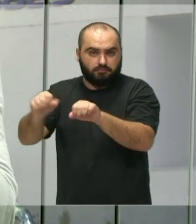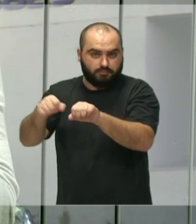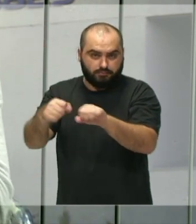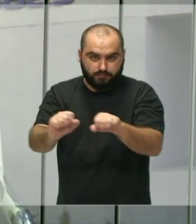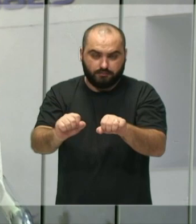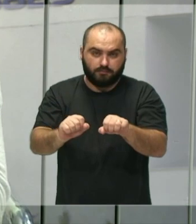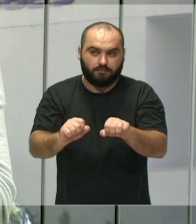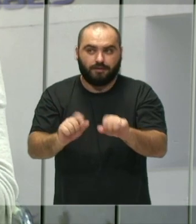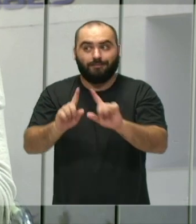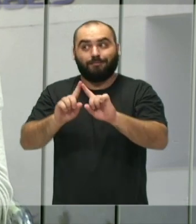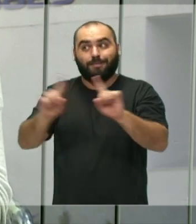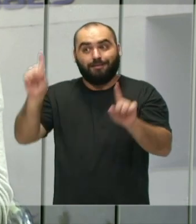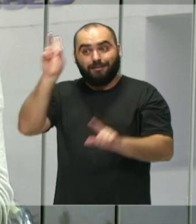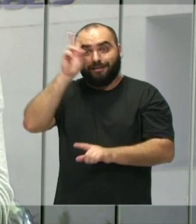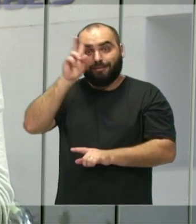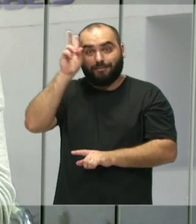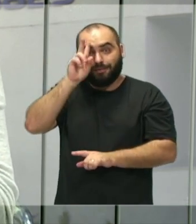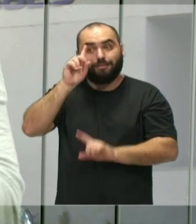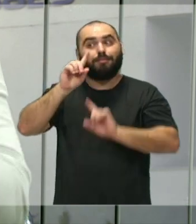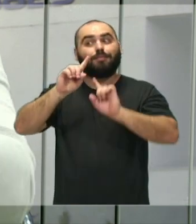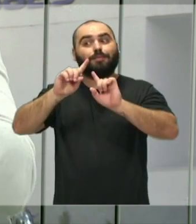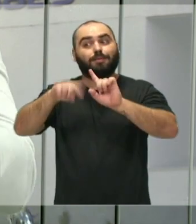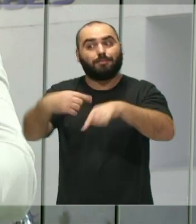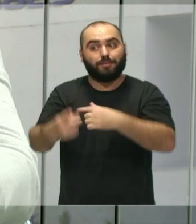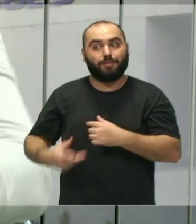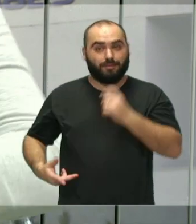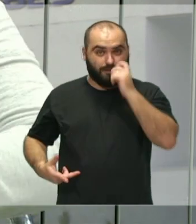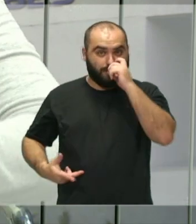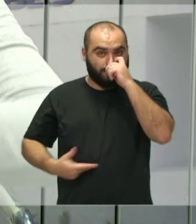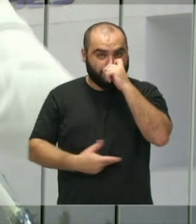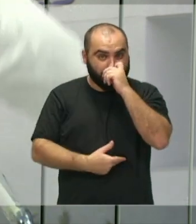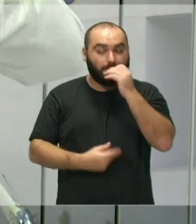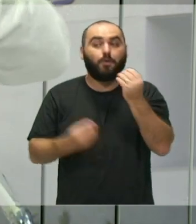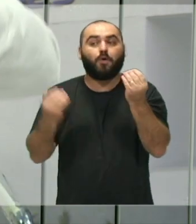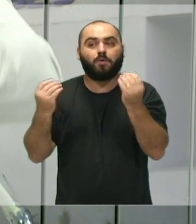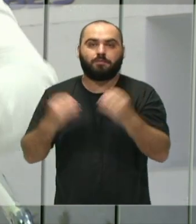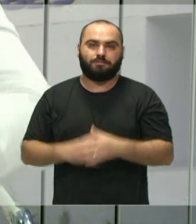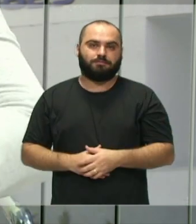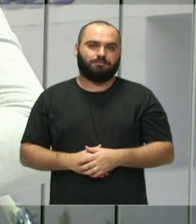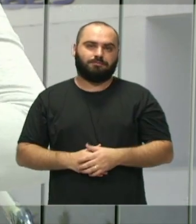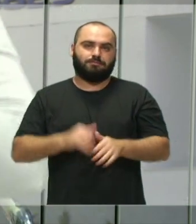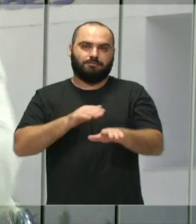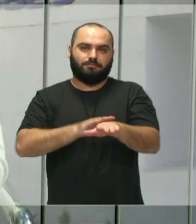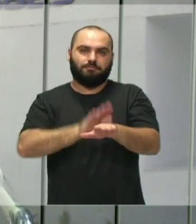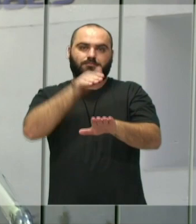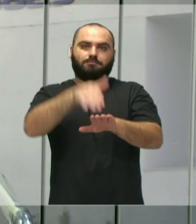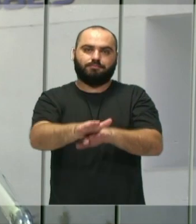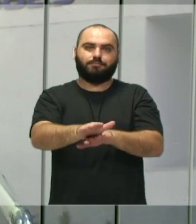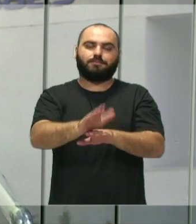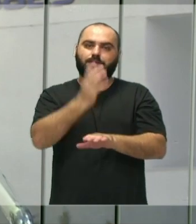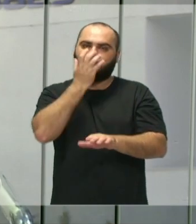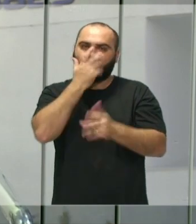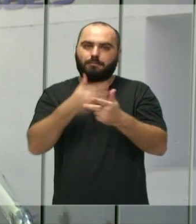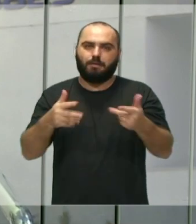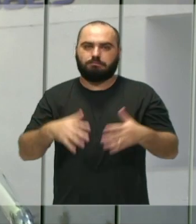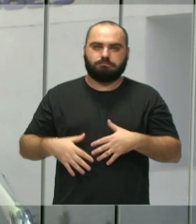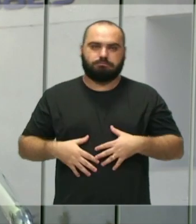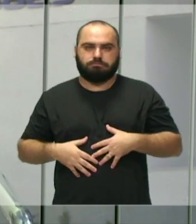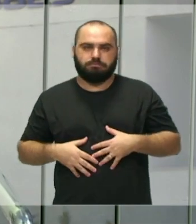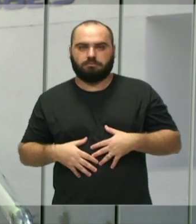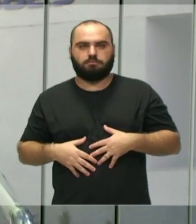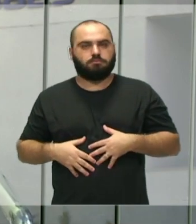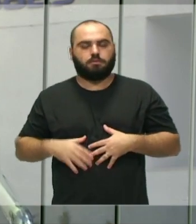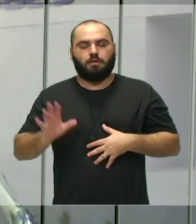mas daí lembrou-se, claro, que é um pós-operatório, então a gente não vai correr o risco de passar para uma lombada e o animal balançar muito, então vai